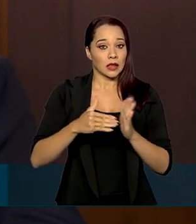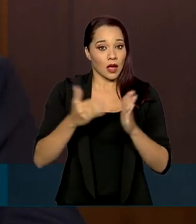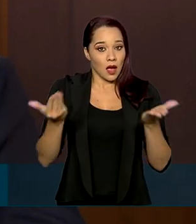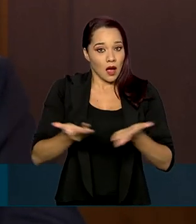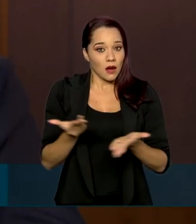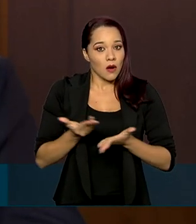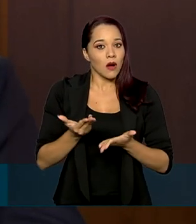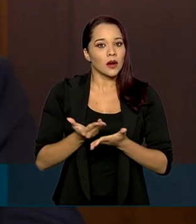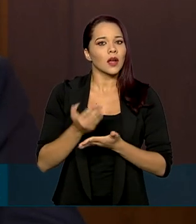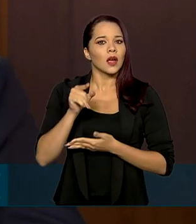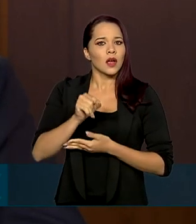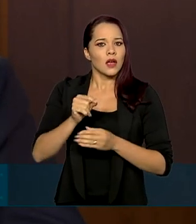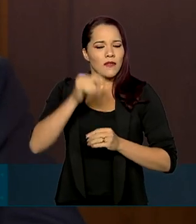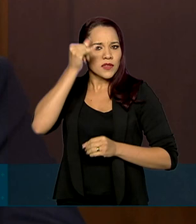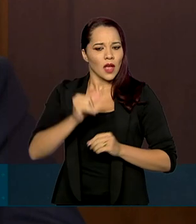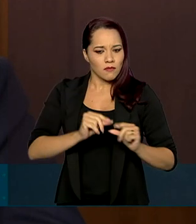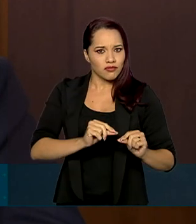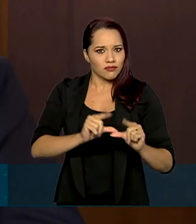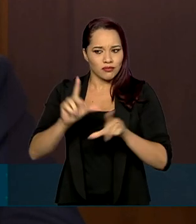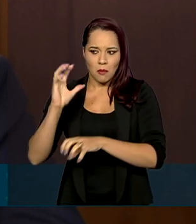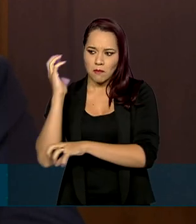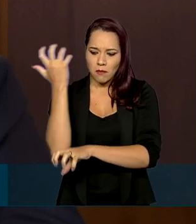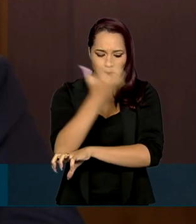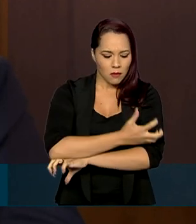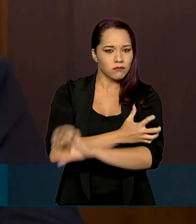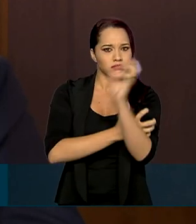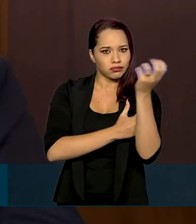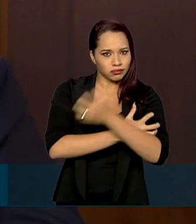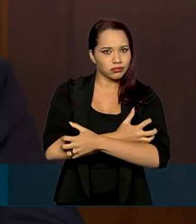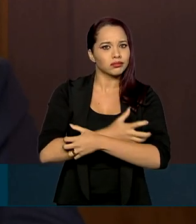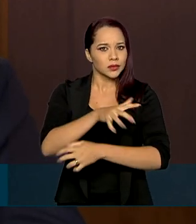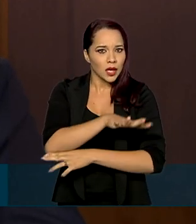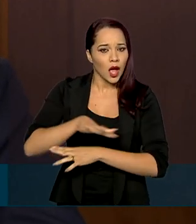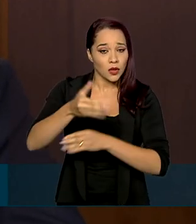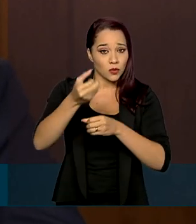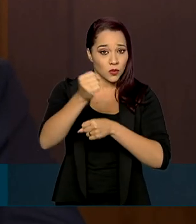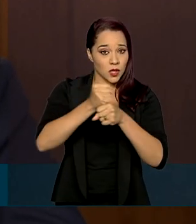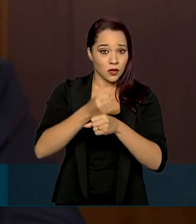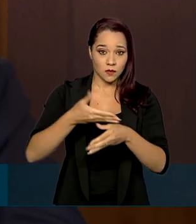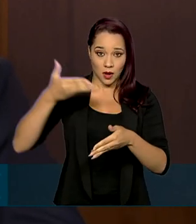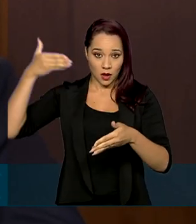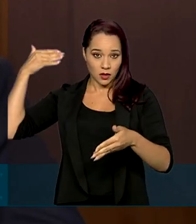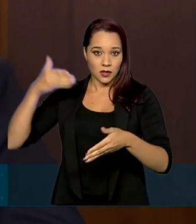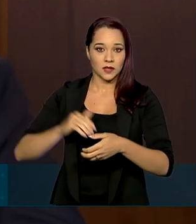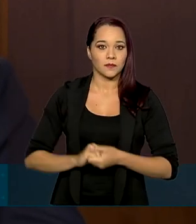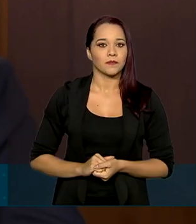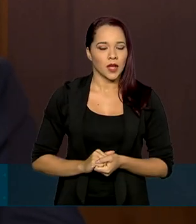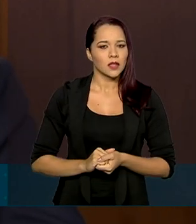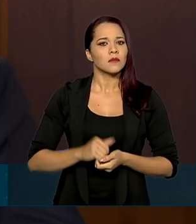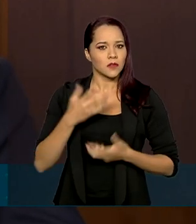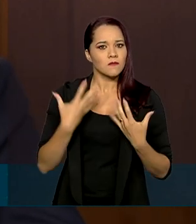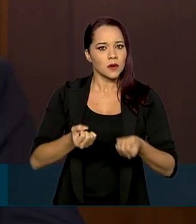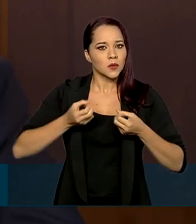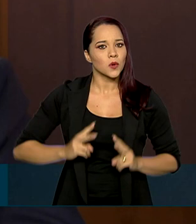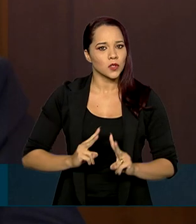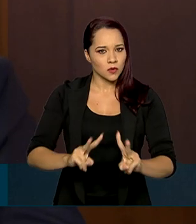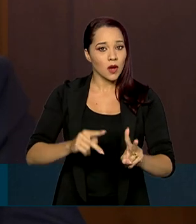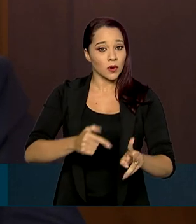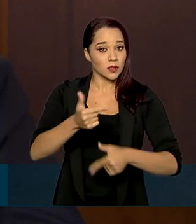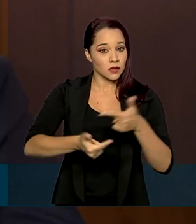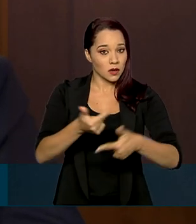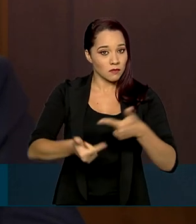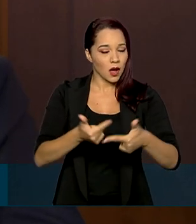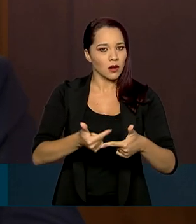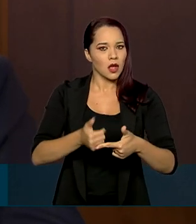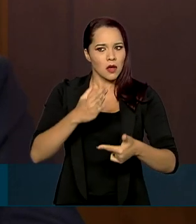a tendência de aumento da área desmatada observada nos anos anteriores. Vamos dar continuidade a esta operação